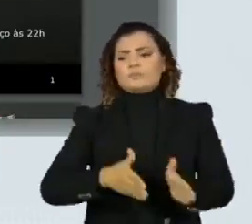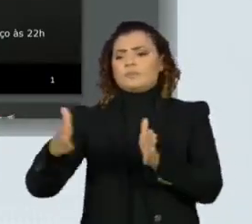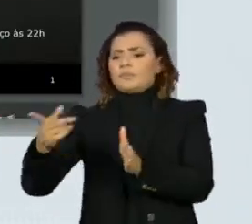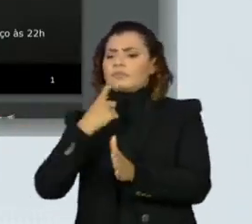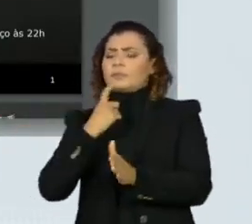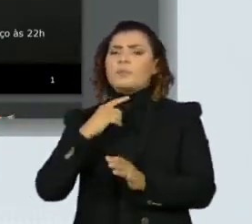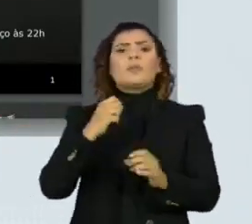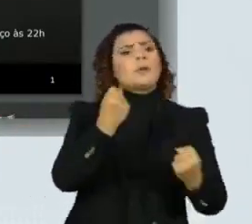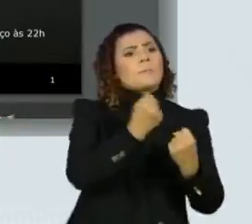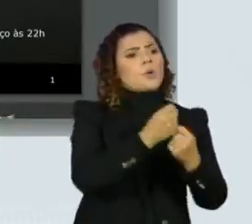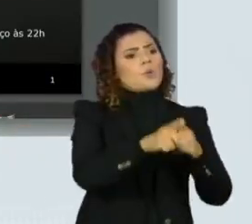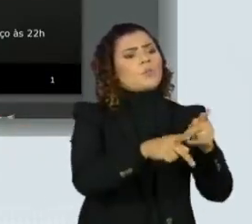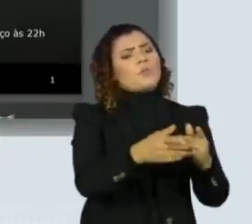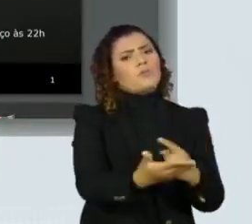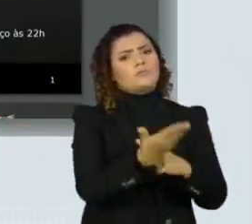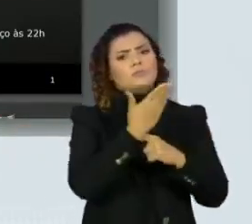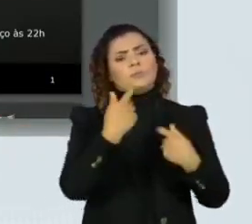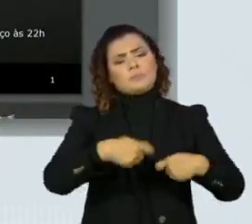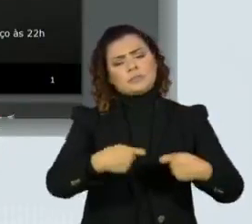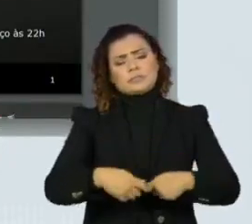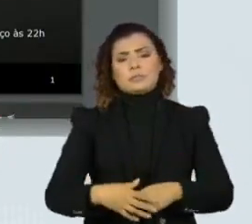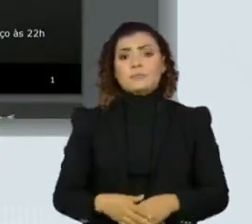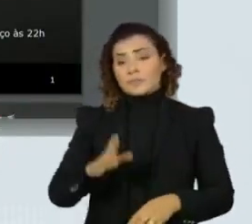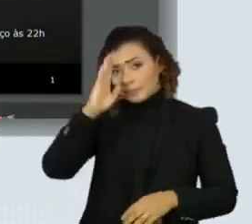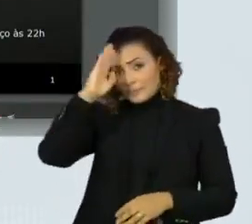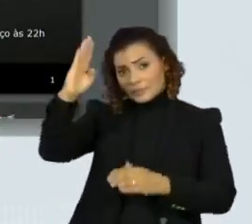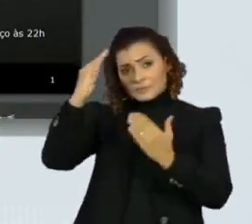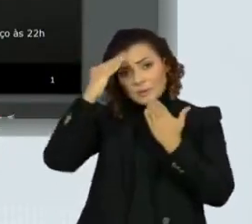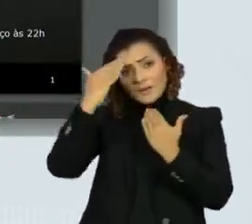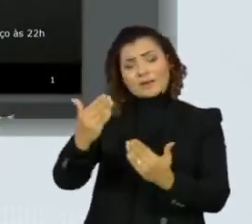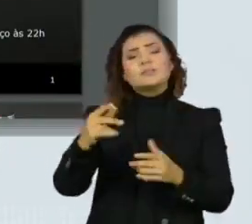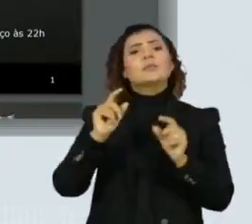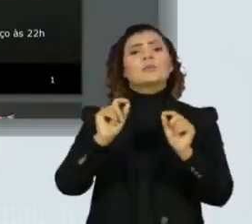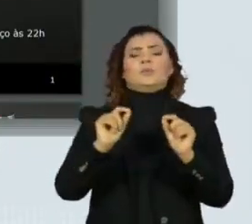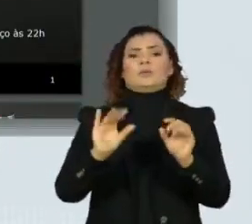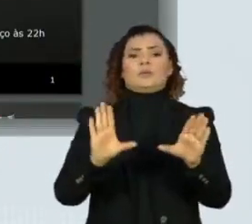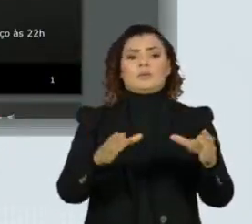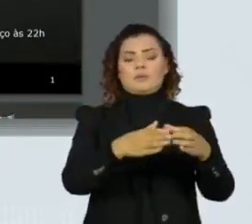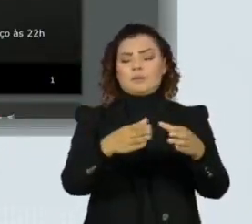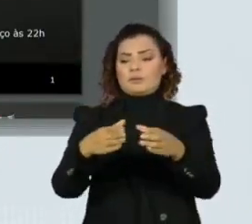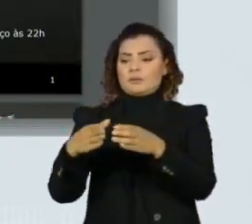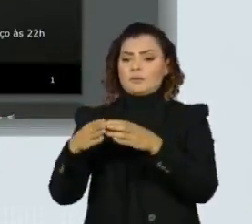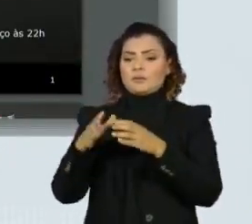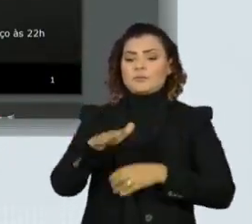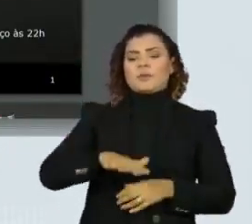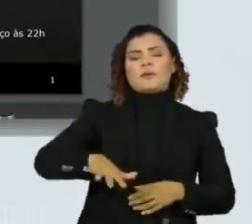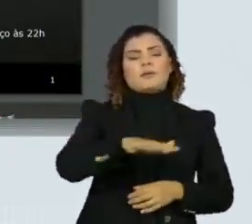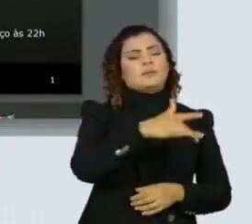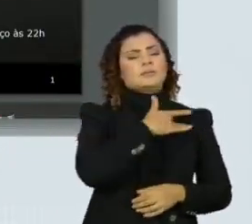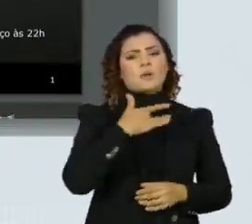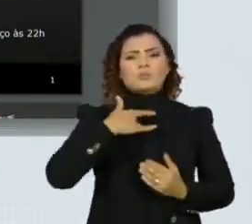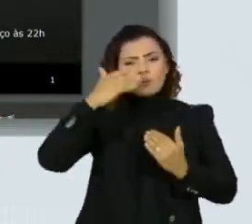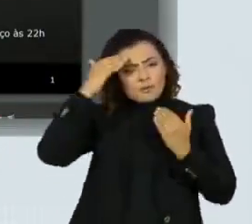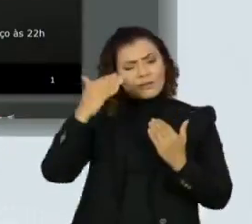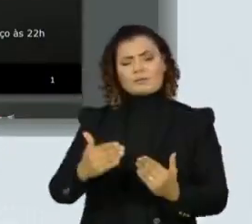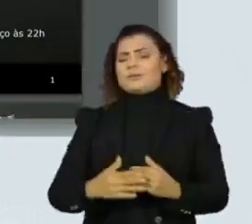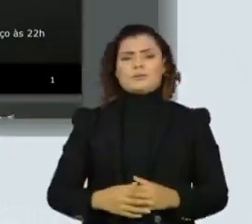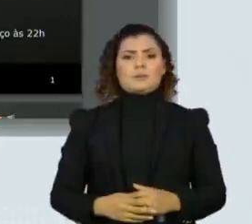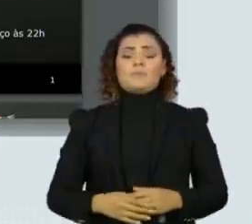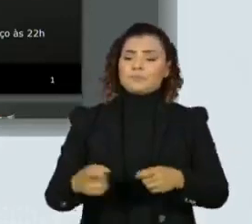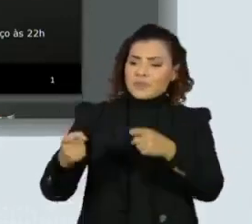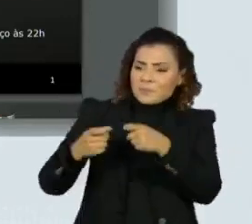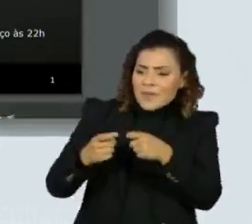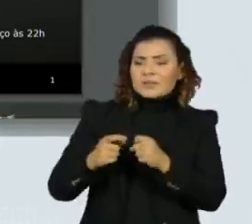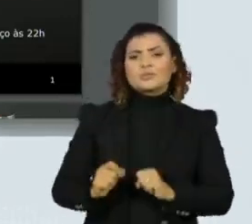Mas eu quero agradecer aqui, especialmente, as equipes da saúde. Quero agradecer